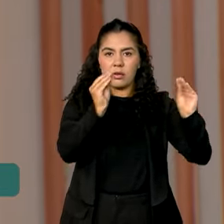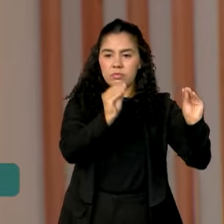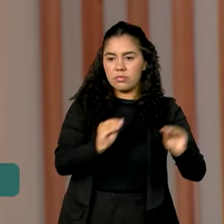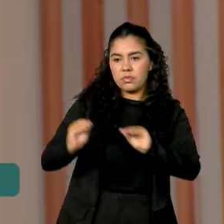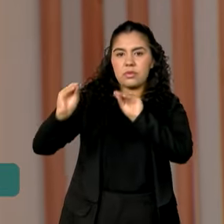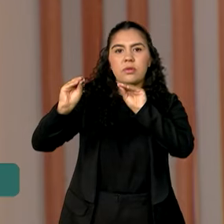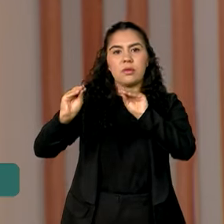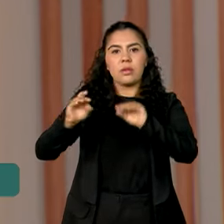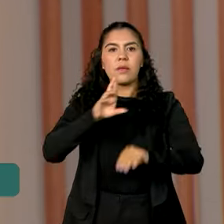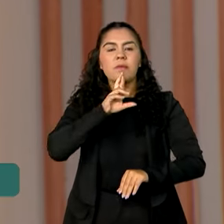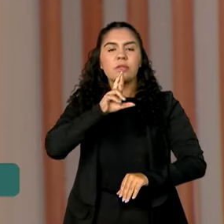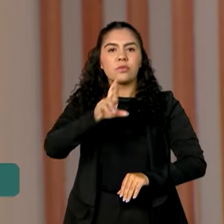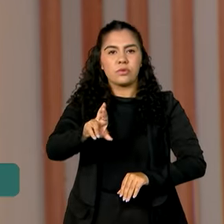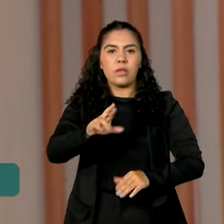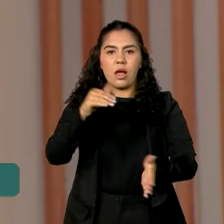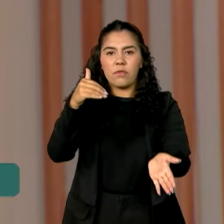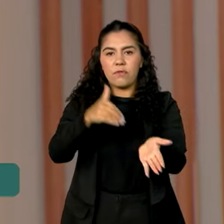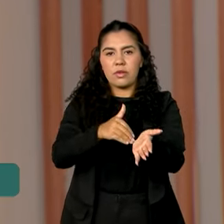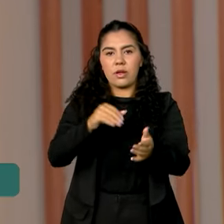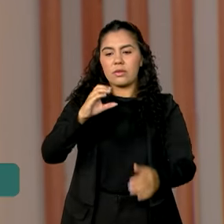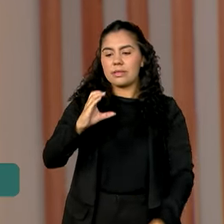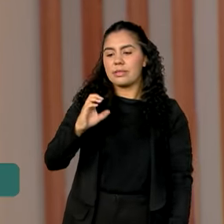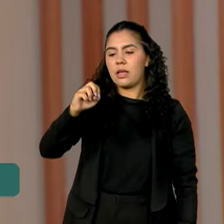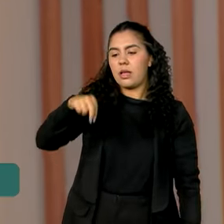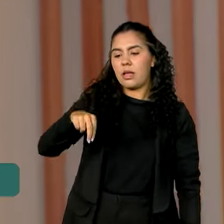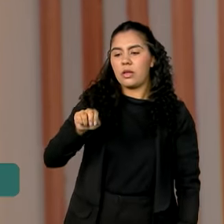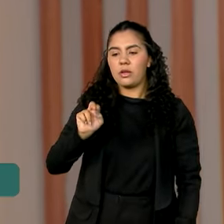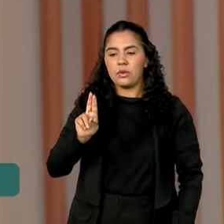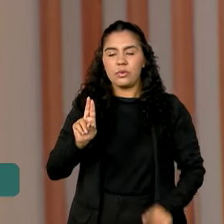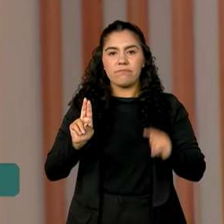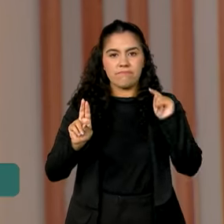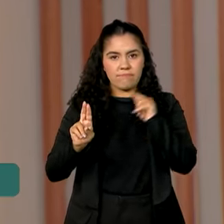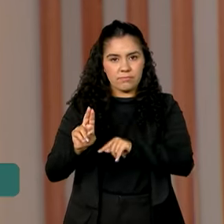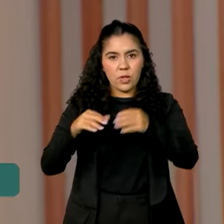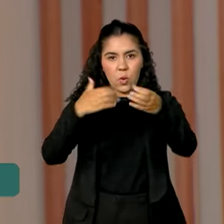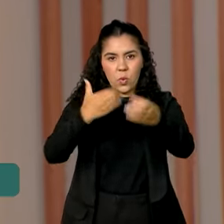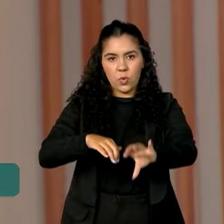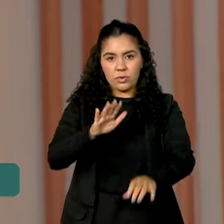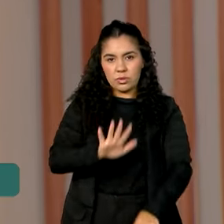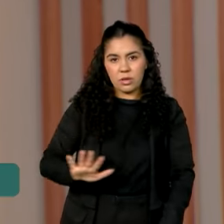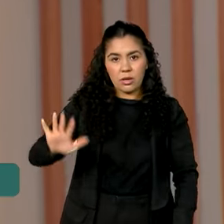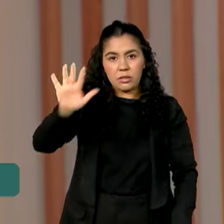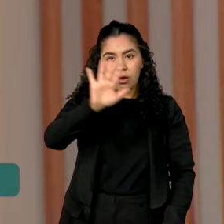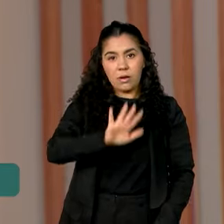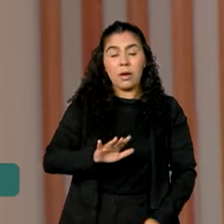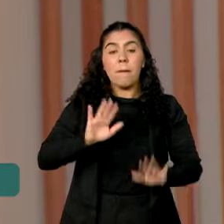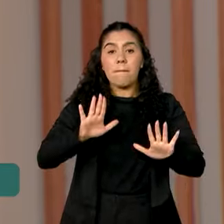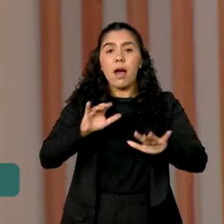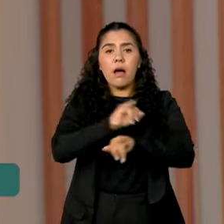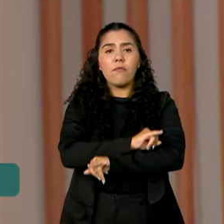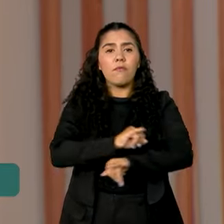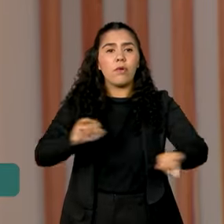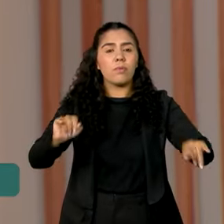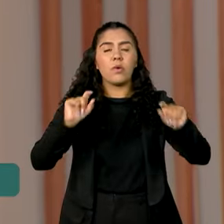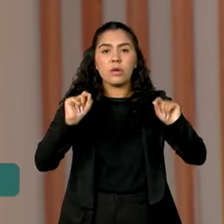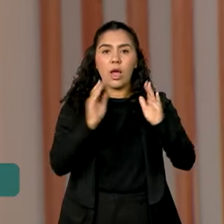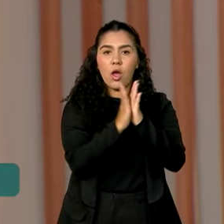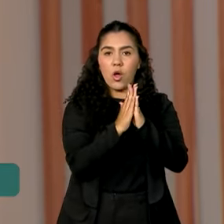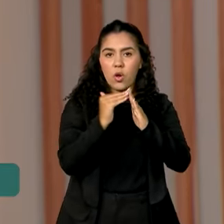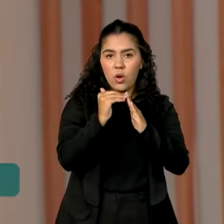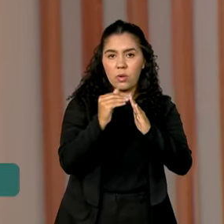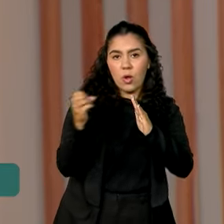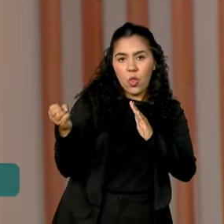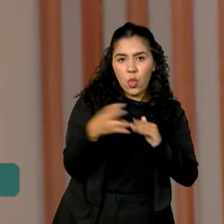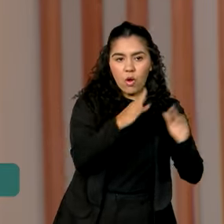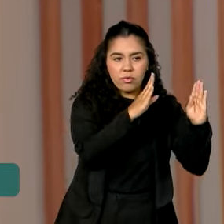resultado final do concurso público unificado, prevista para hoje. A pasta informou que um novo cronograma será